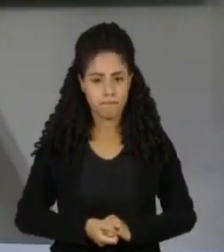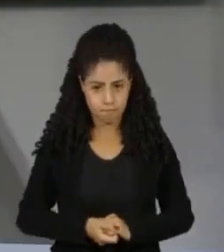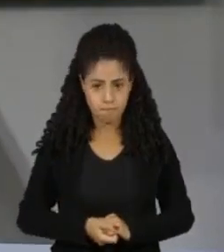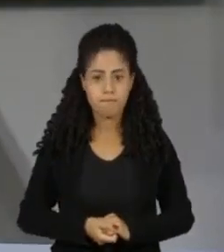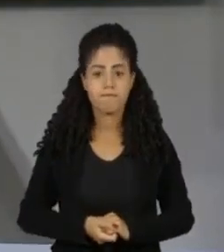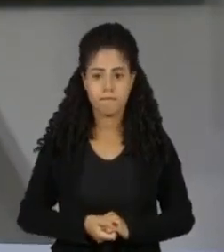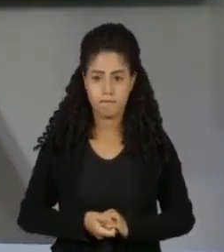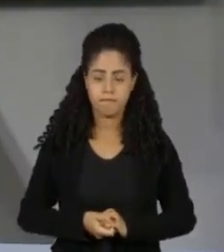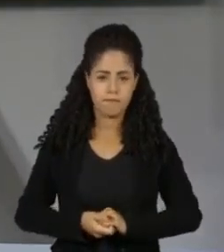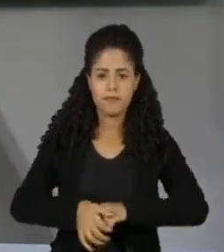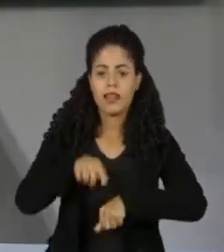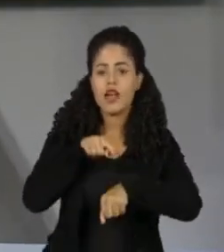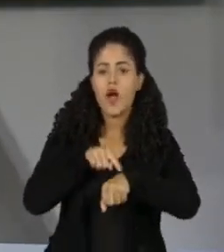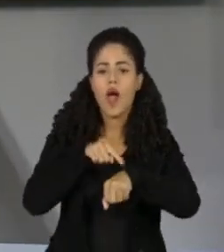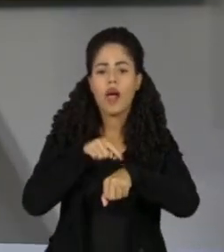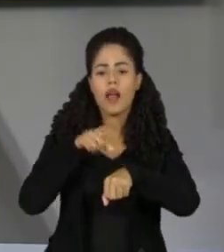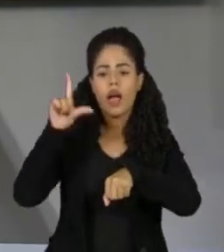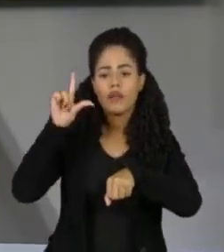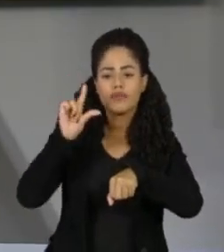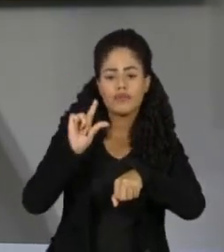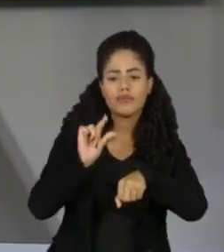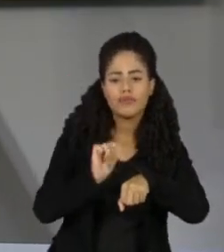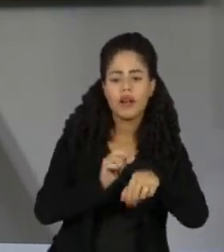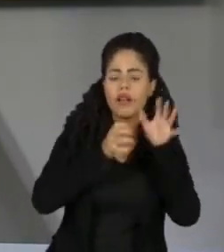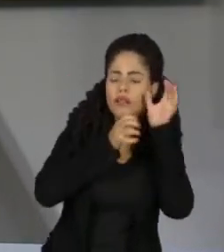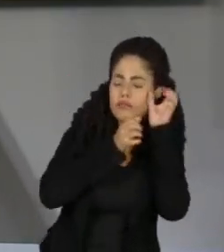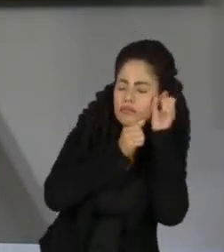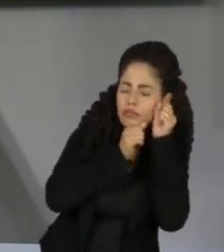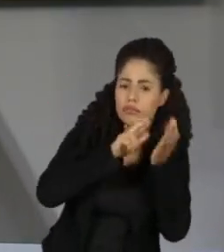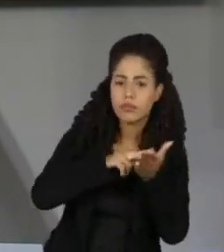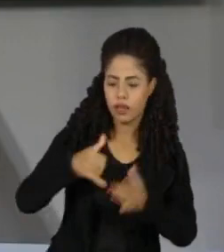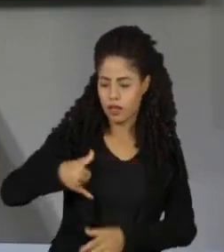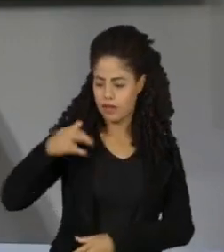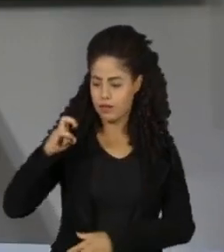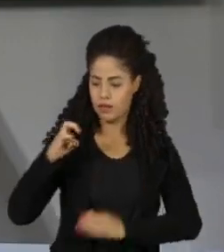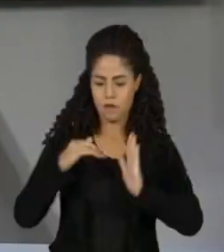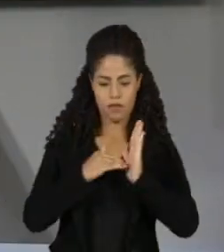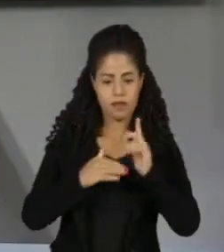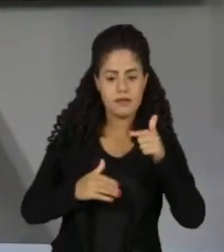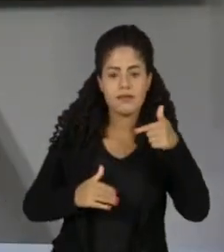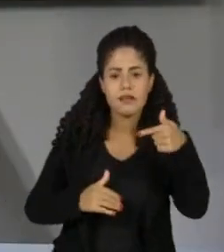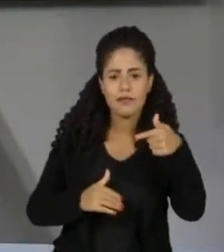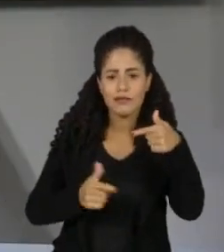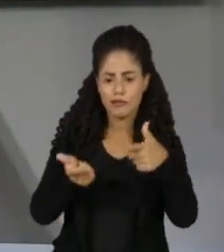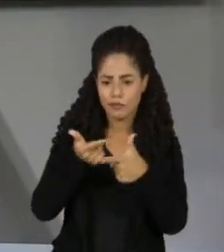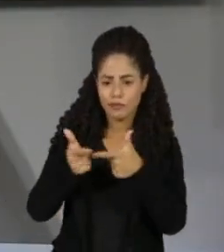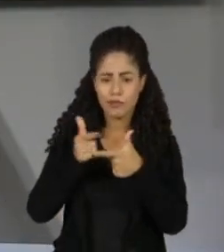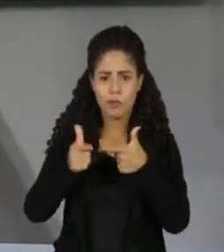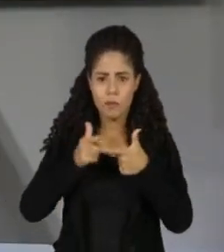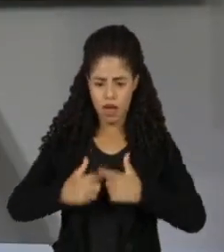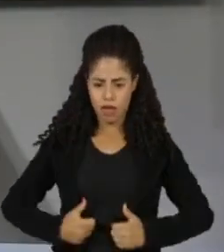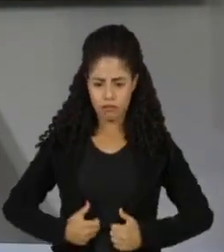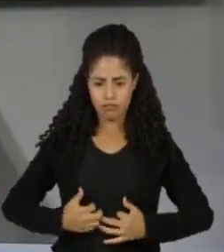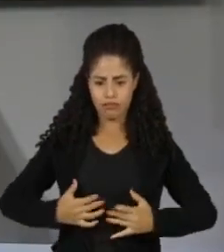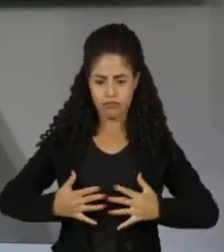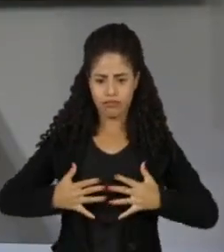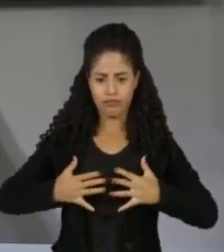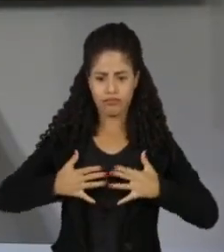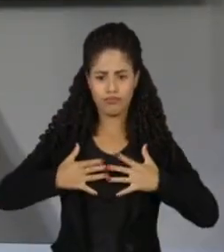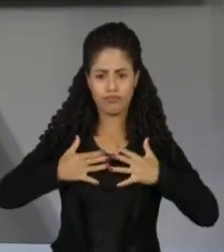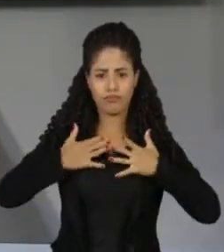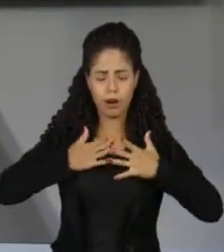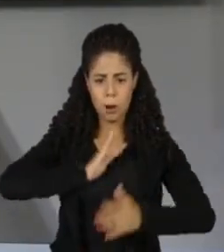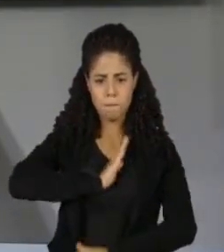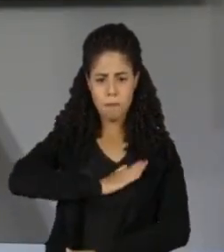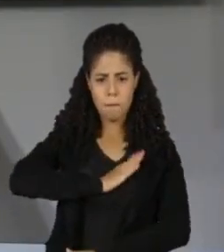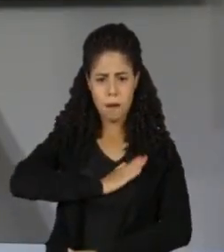Horas insuficientes de sono para crianças entre os 5 e os 7 anos podem causar problemas inflamatórios, que levam a doenças